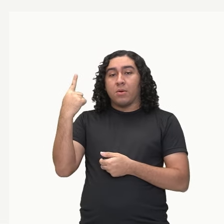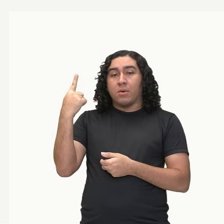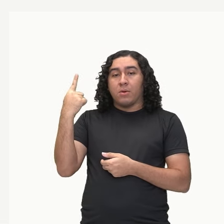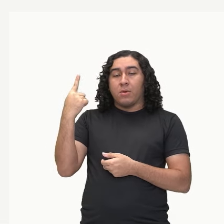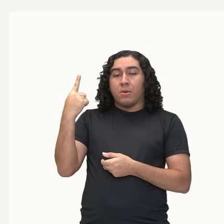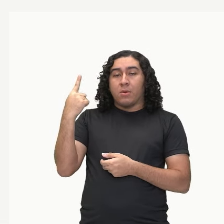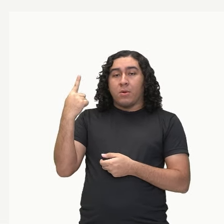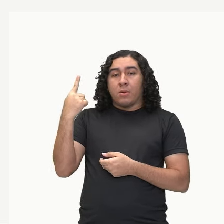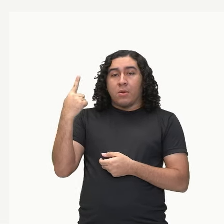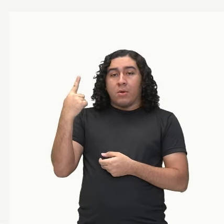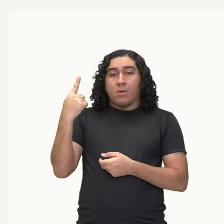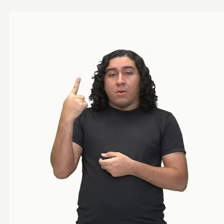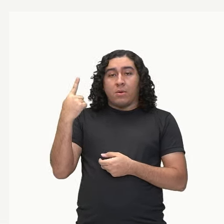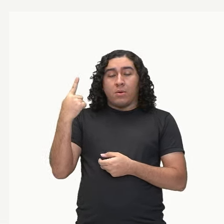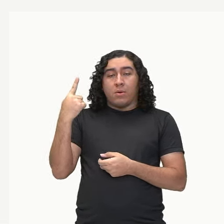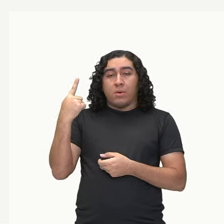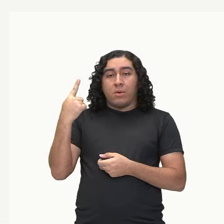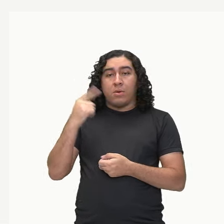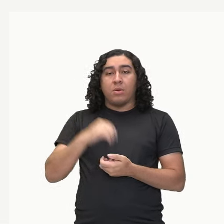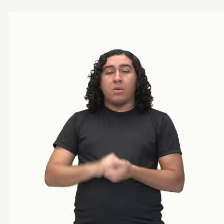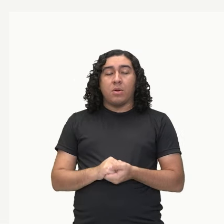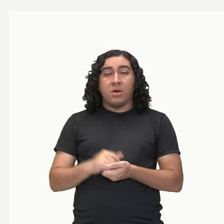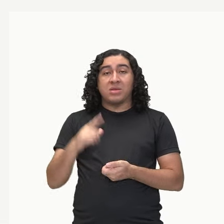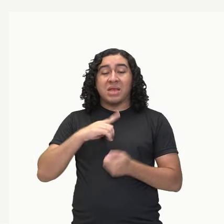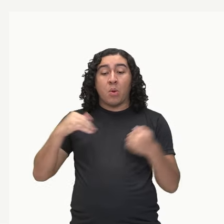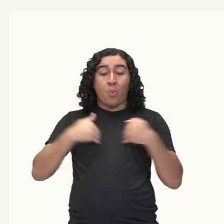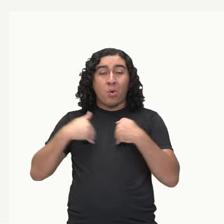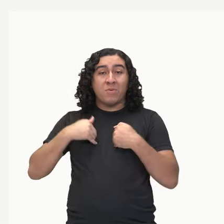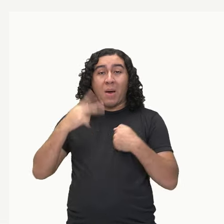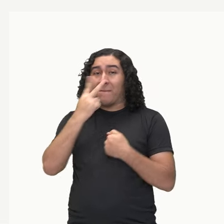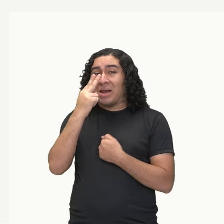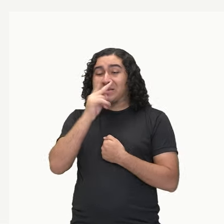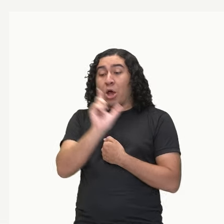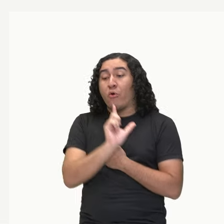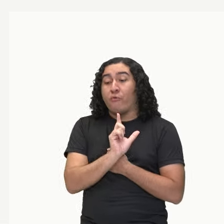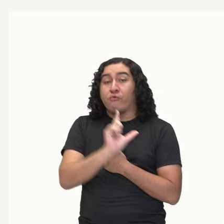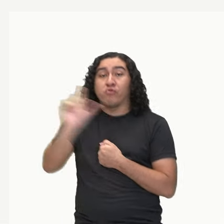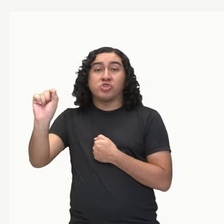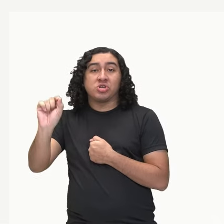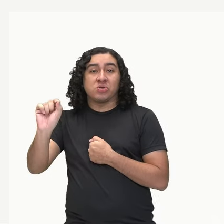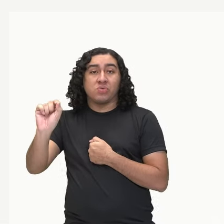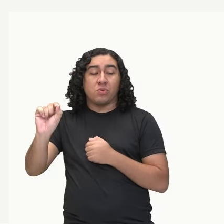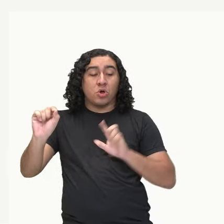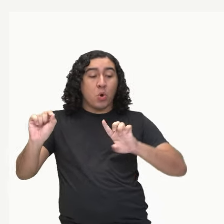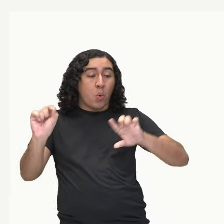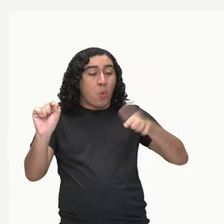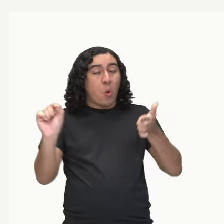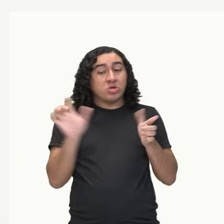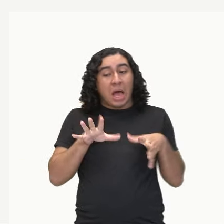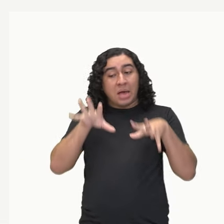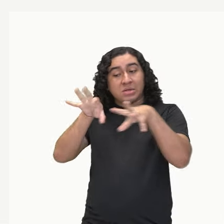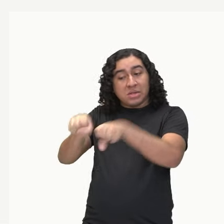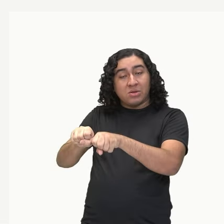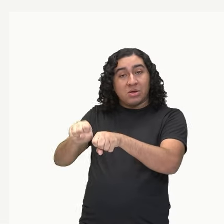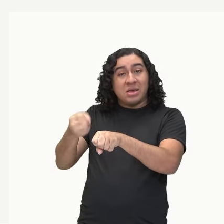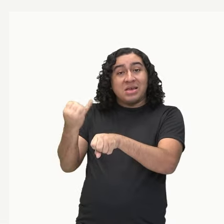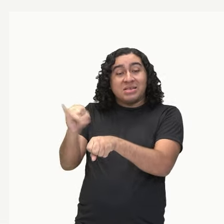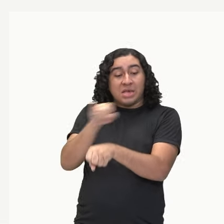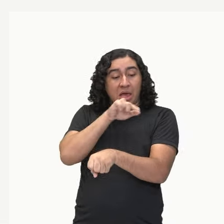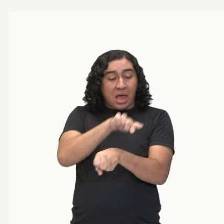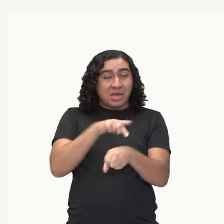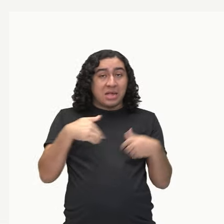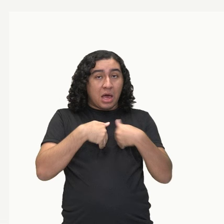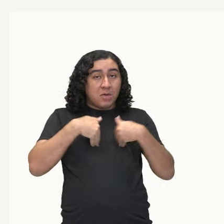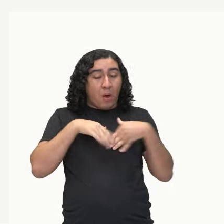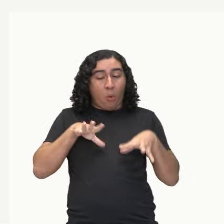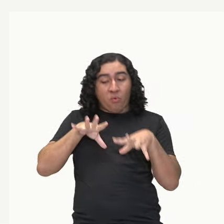predação, onde o animal está ali, indo atrás da sua presa. Se ele conseguir alcançar essa presa, ela